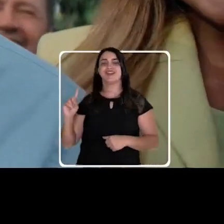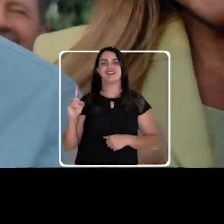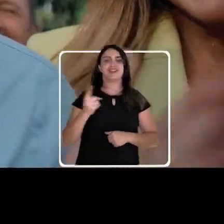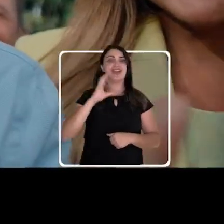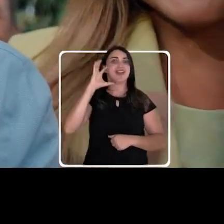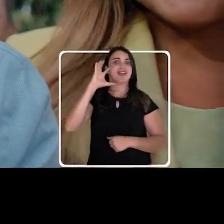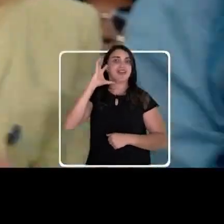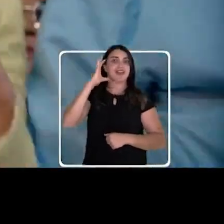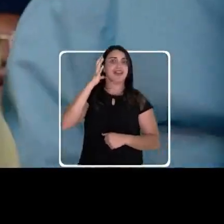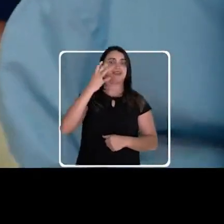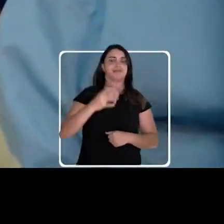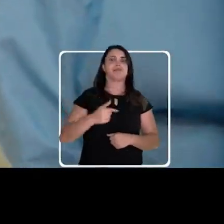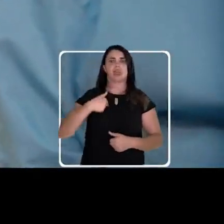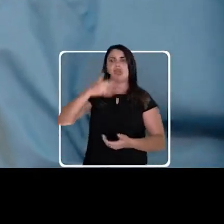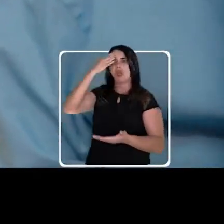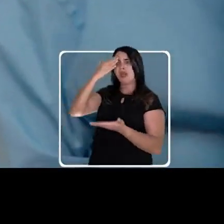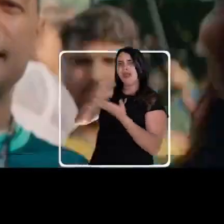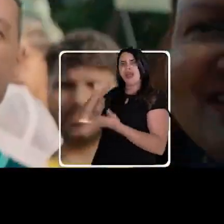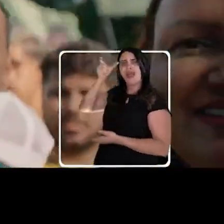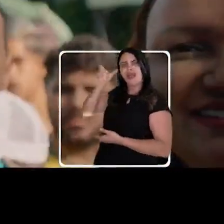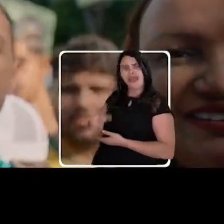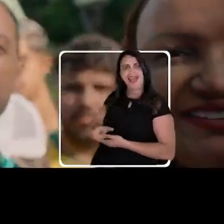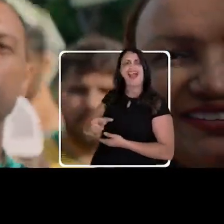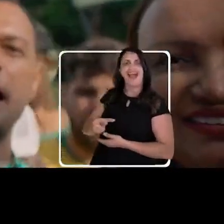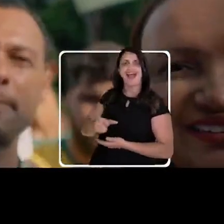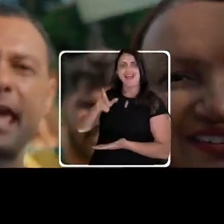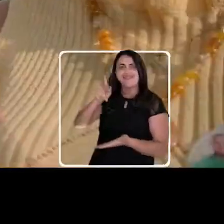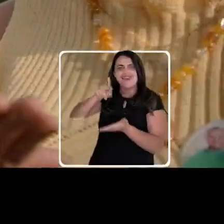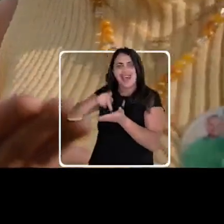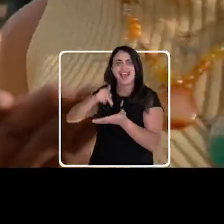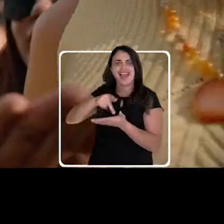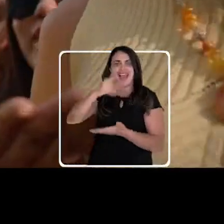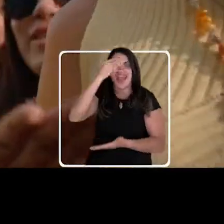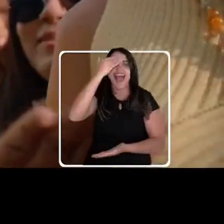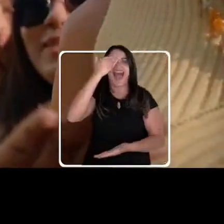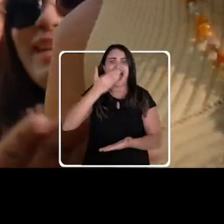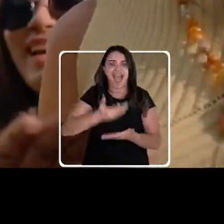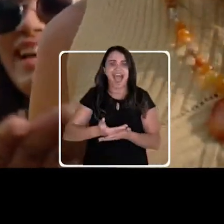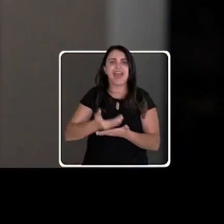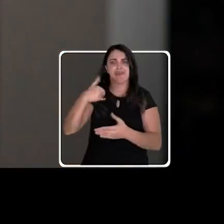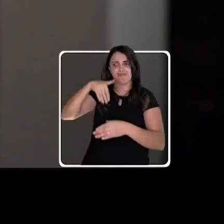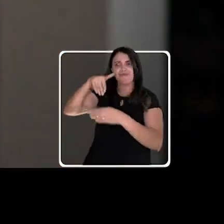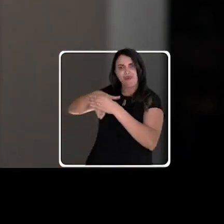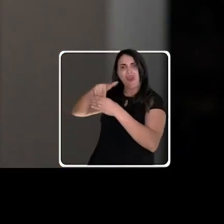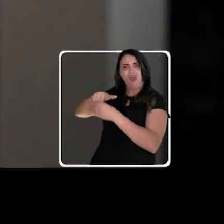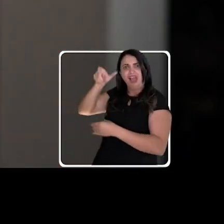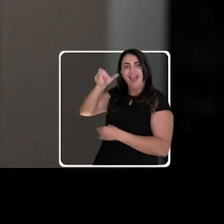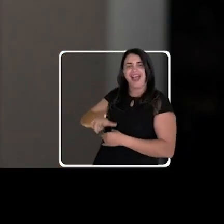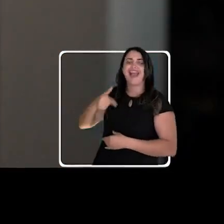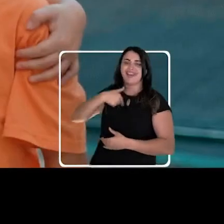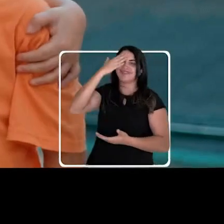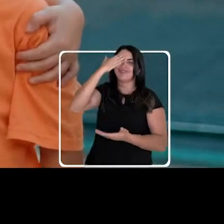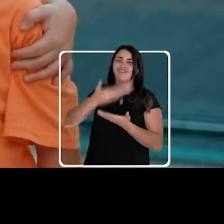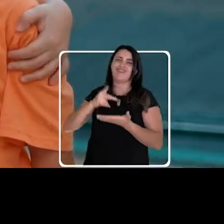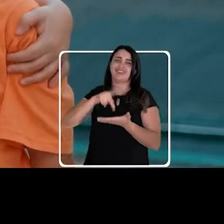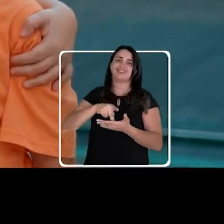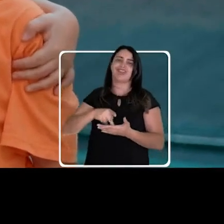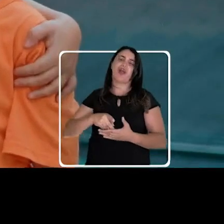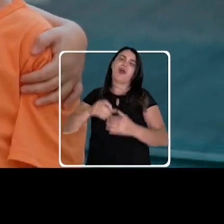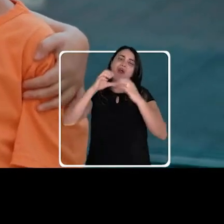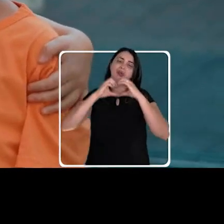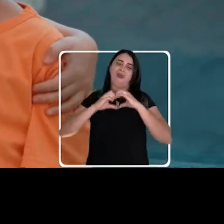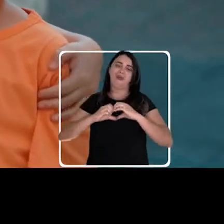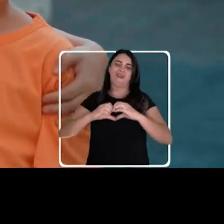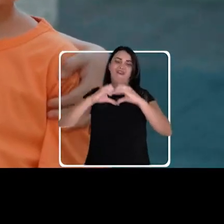confio no Mabel. Tenho